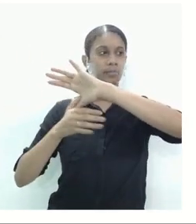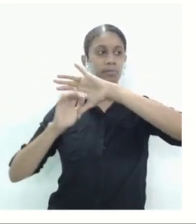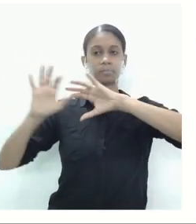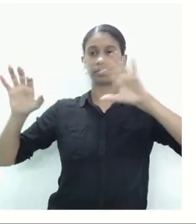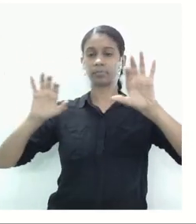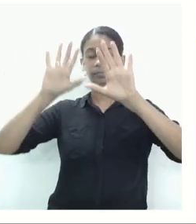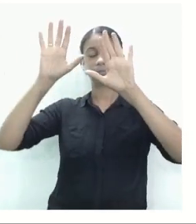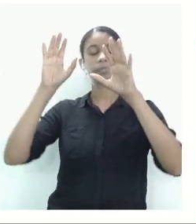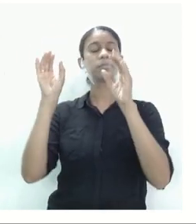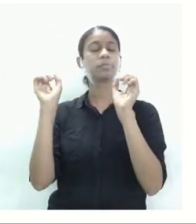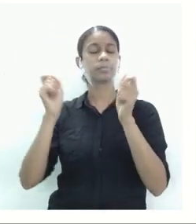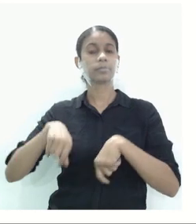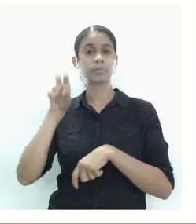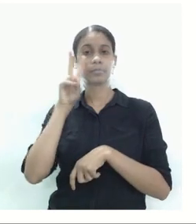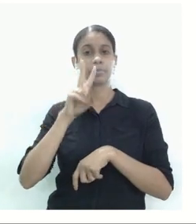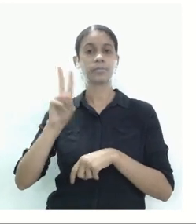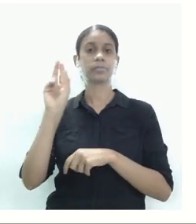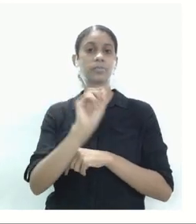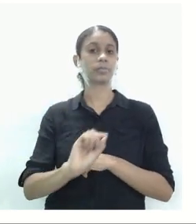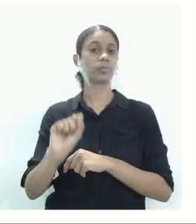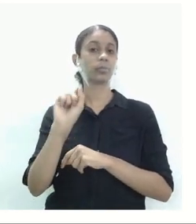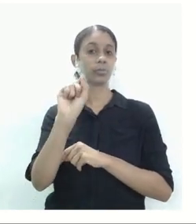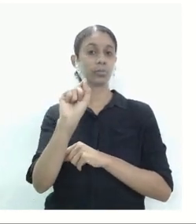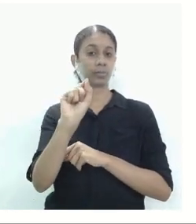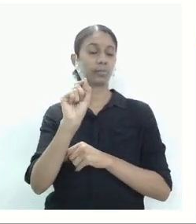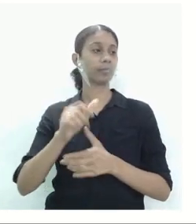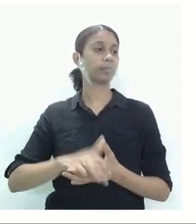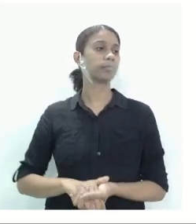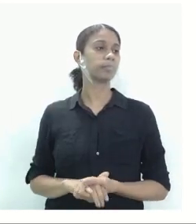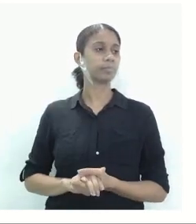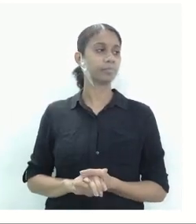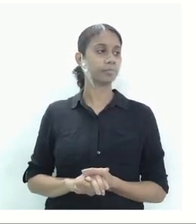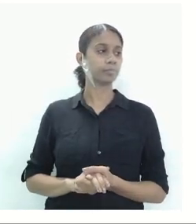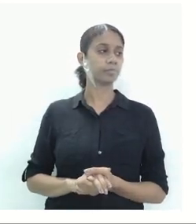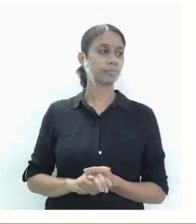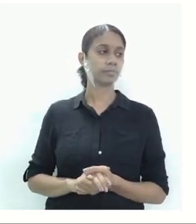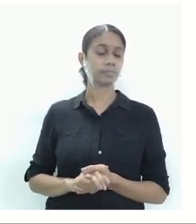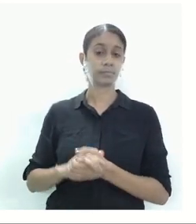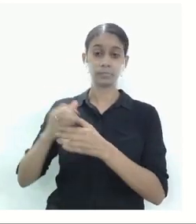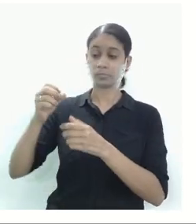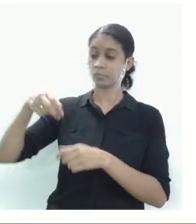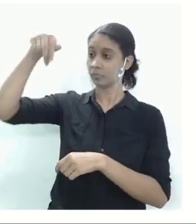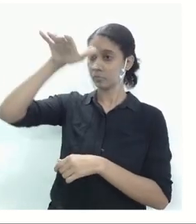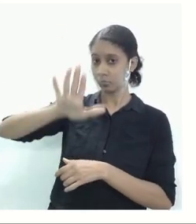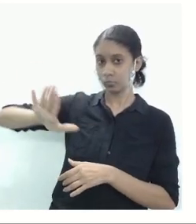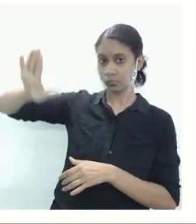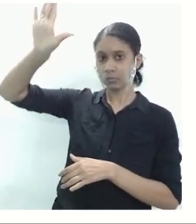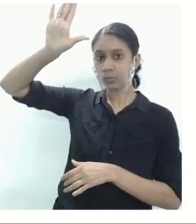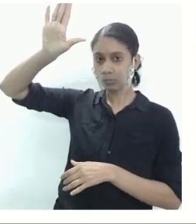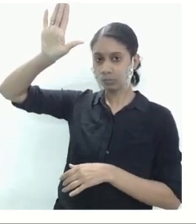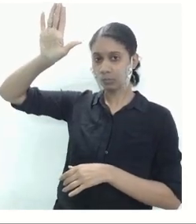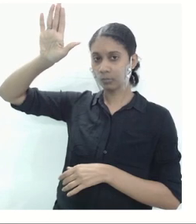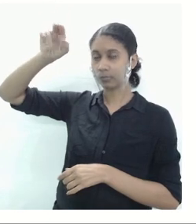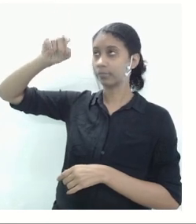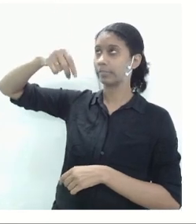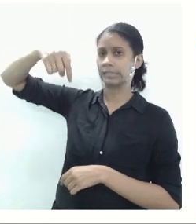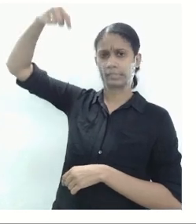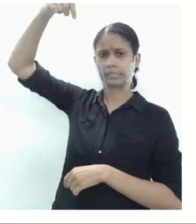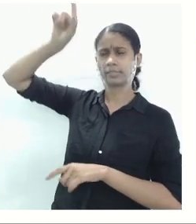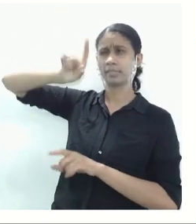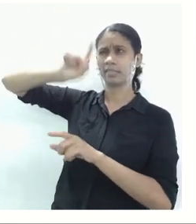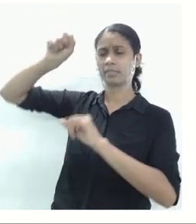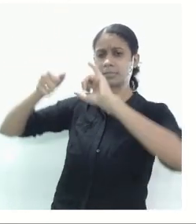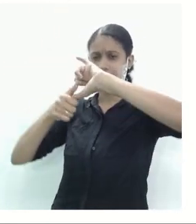indústria. Veja que coisa interessante. Você está vendo aí que no hemisfério norte, Estados Unidos,